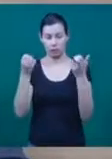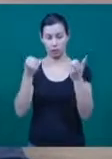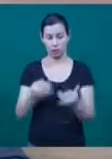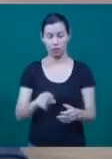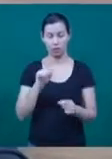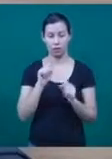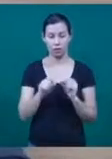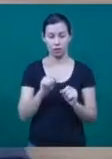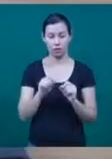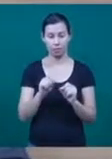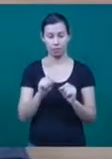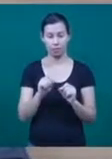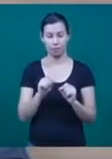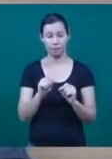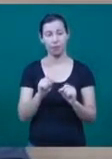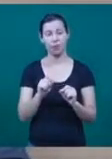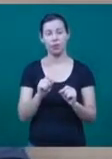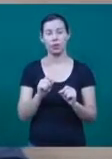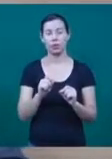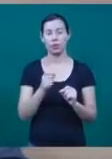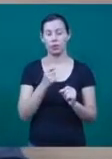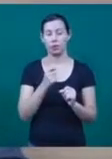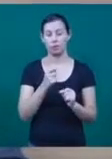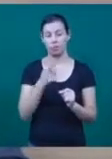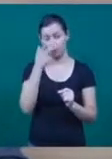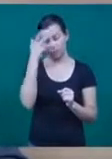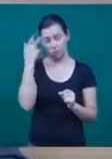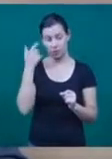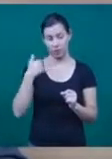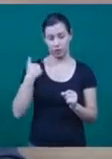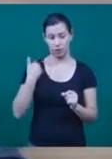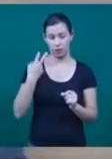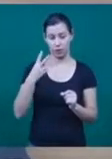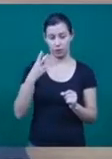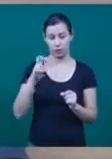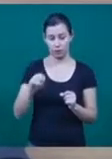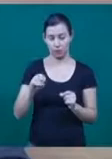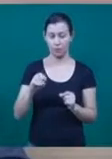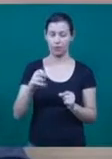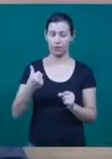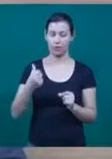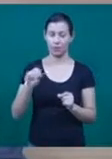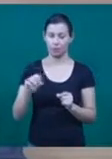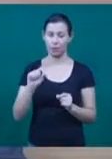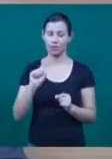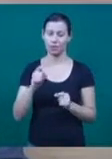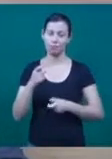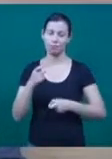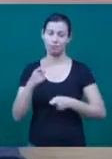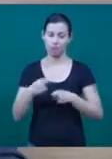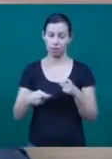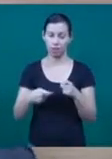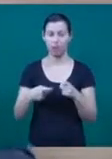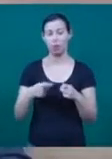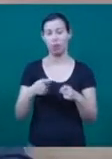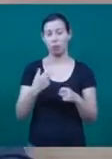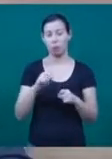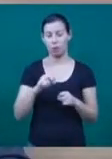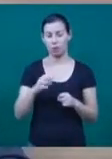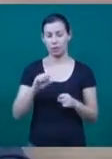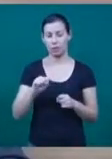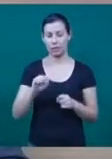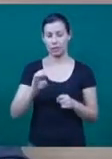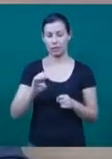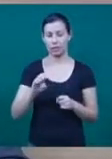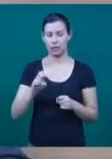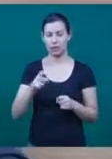trazer um assunto que ainda é tabu para muita gente, a sexualidade após os 50, 60 anos. O Brasil está envelhecendo, e com isso existe